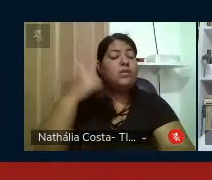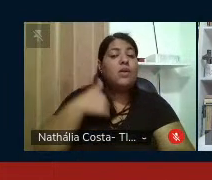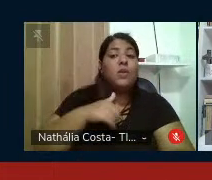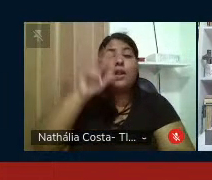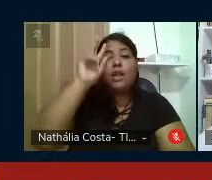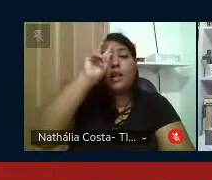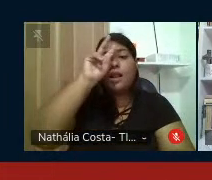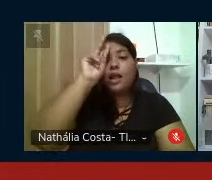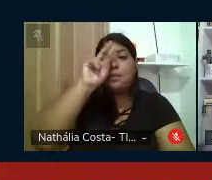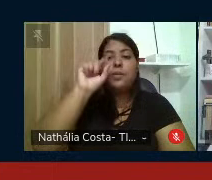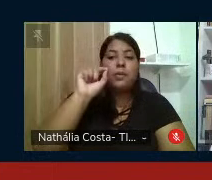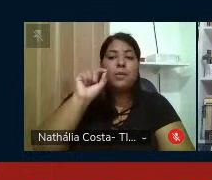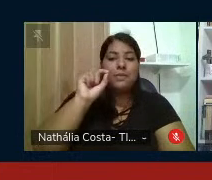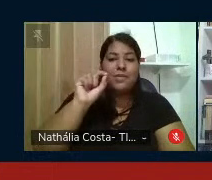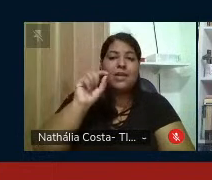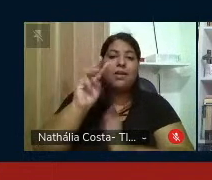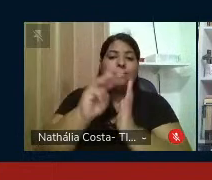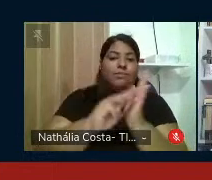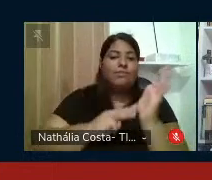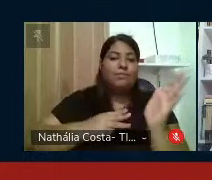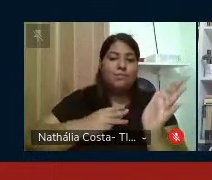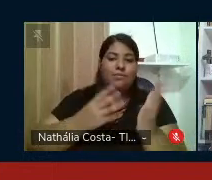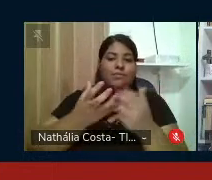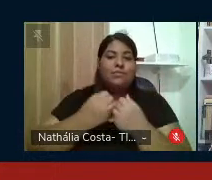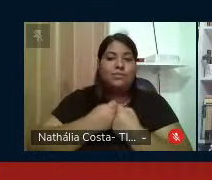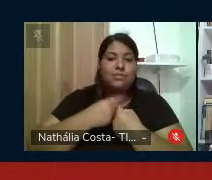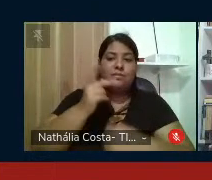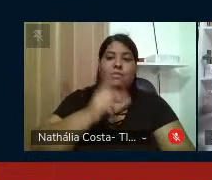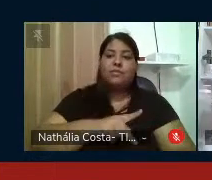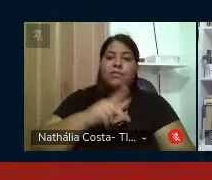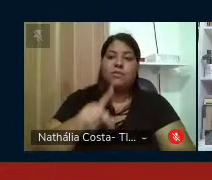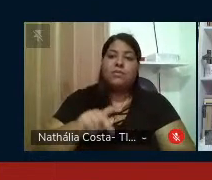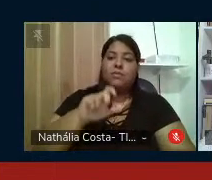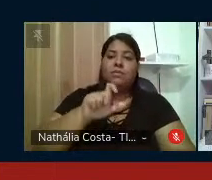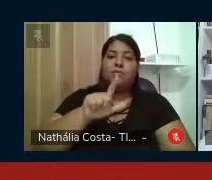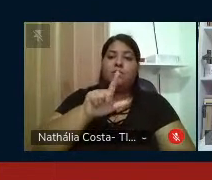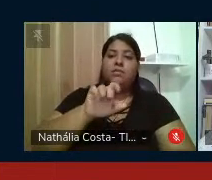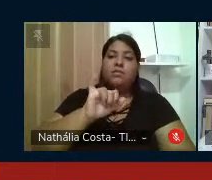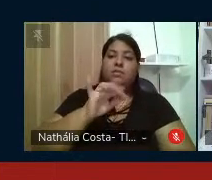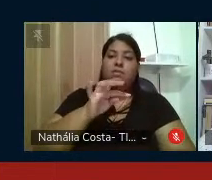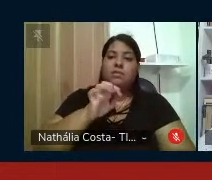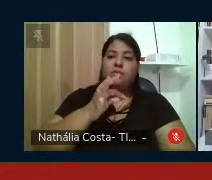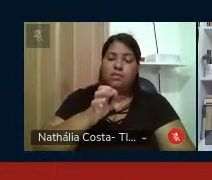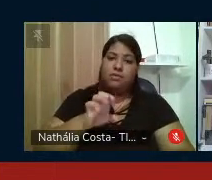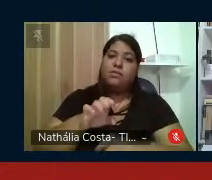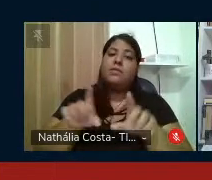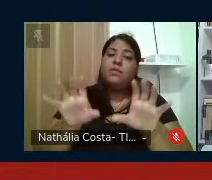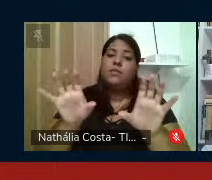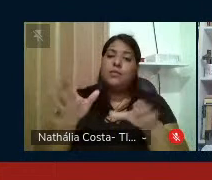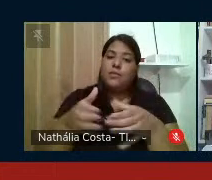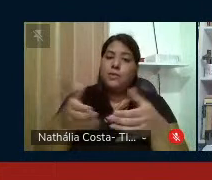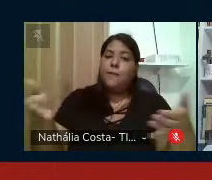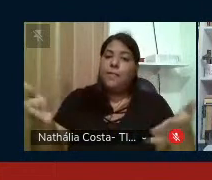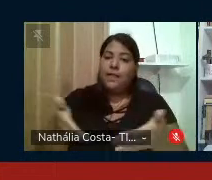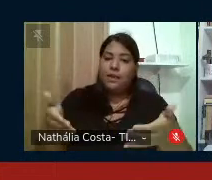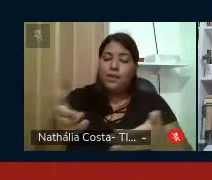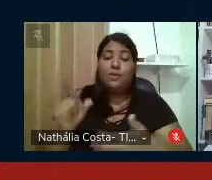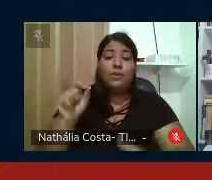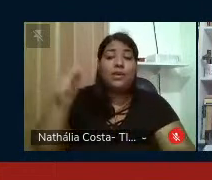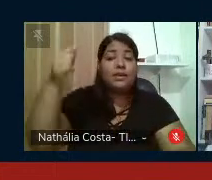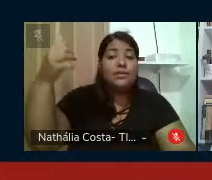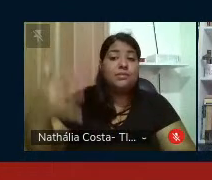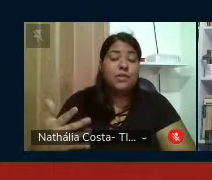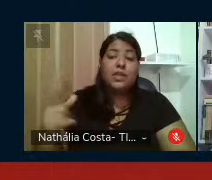mensagem que recebi da professora Eliette Santiago logo cedo, junto com o grupo aqui envolvido nessa sessão de hoje, que diz,